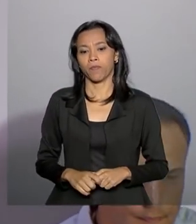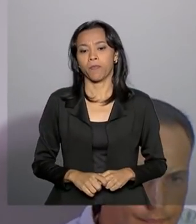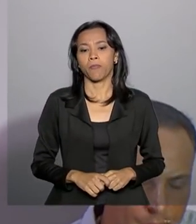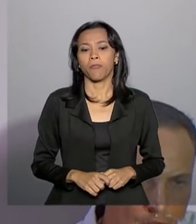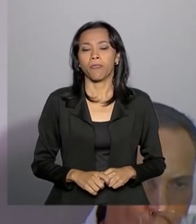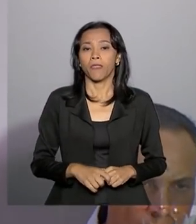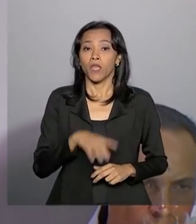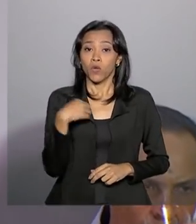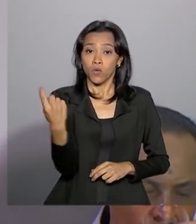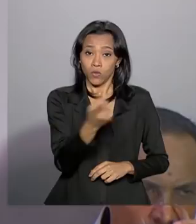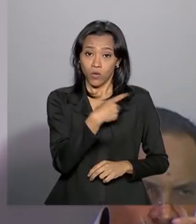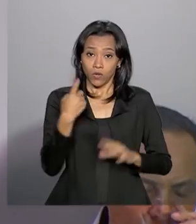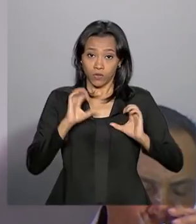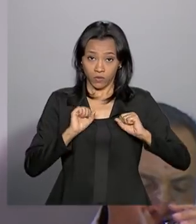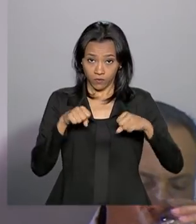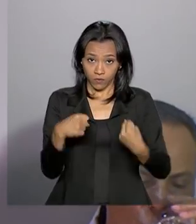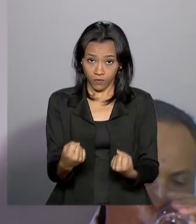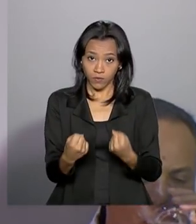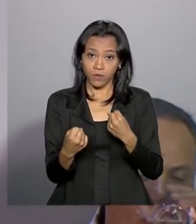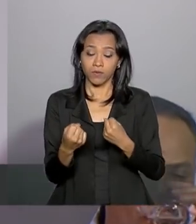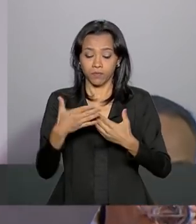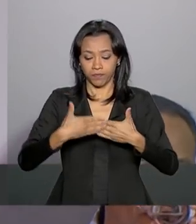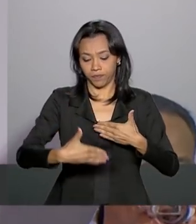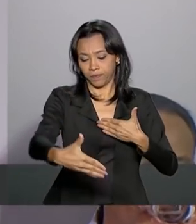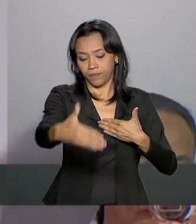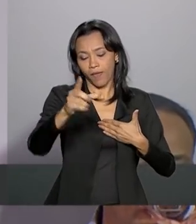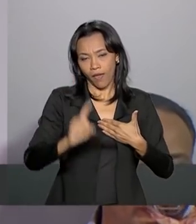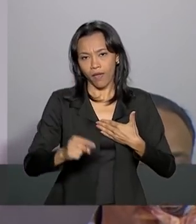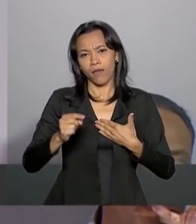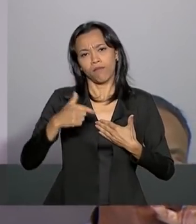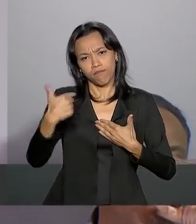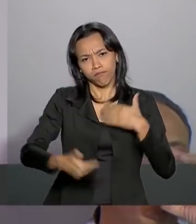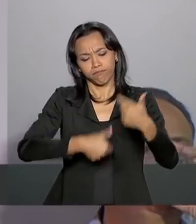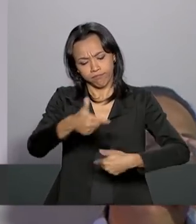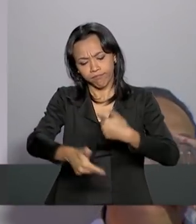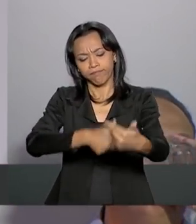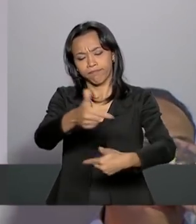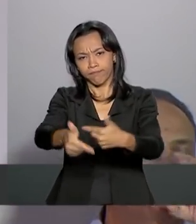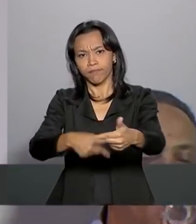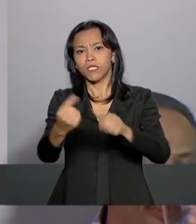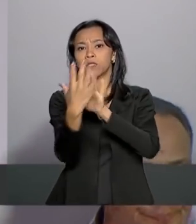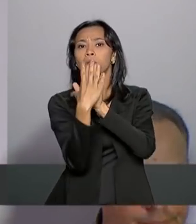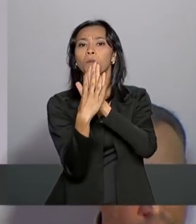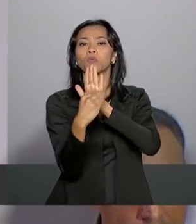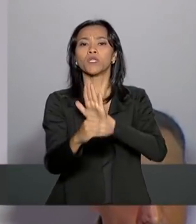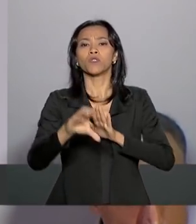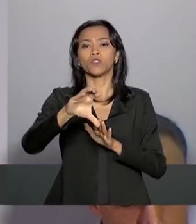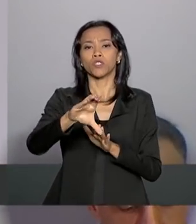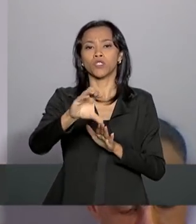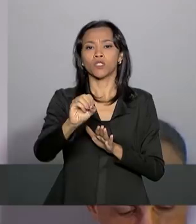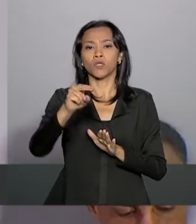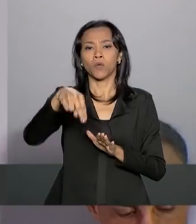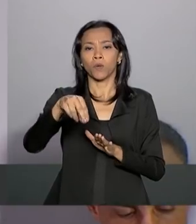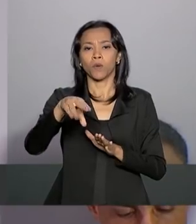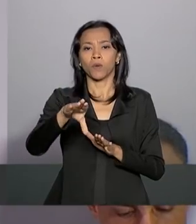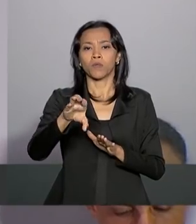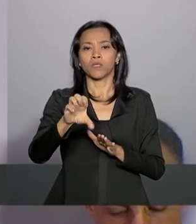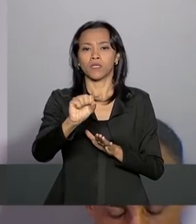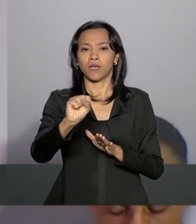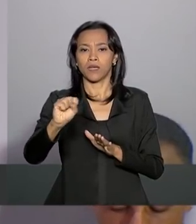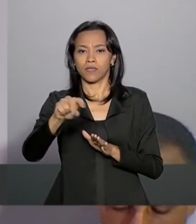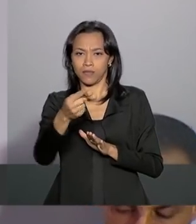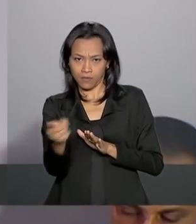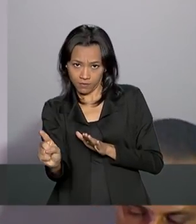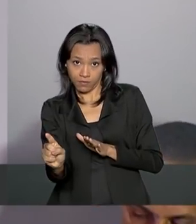Nosso esforço a partir de agora é avançar, avançar nesse modelo de concessão dos parques, sabendo